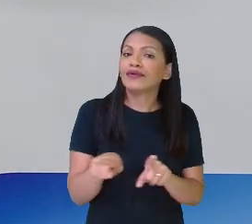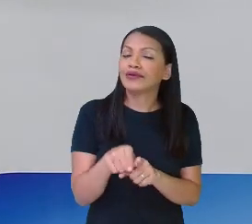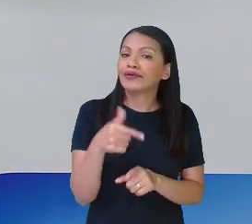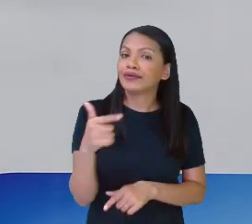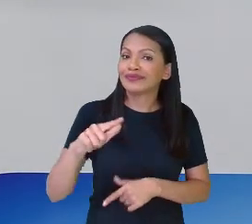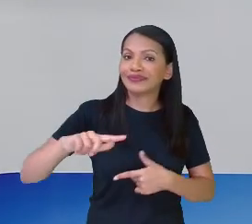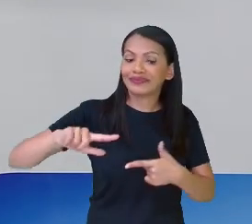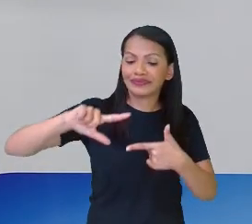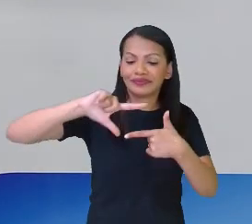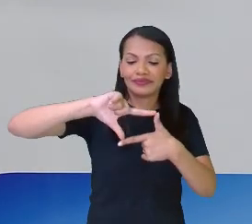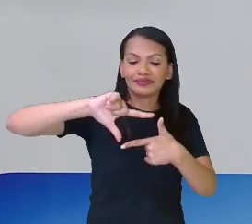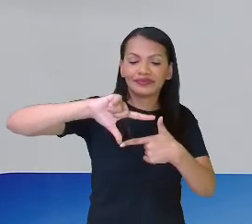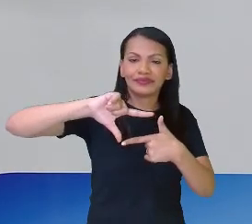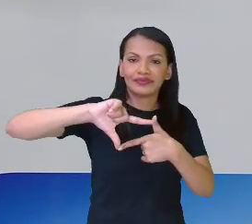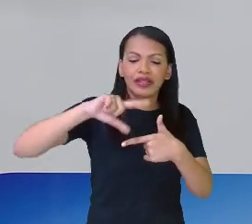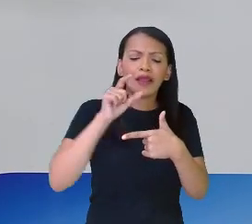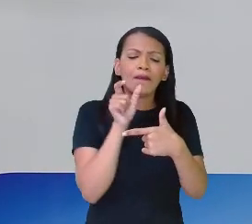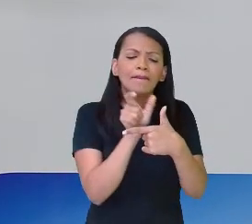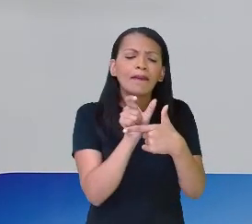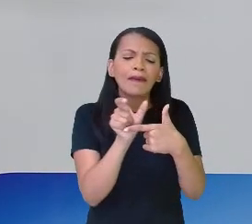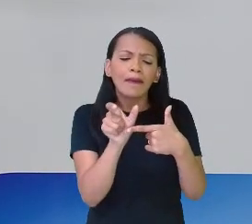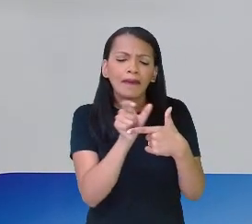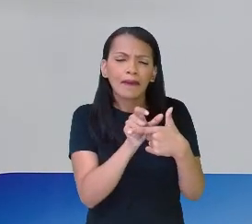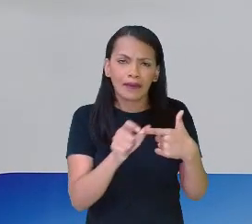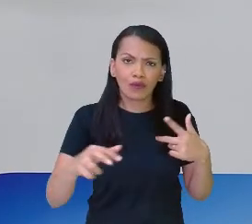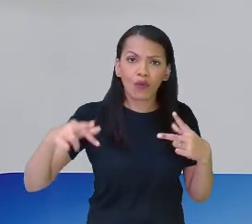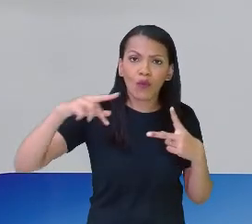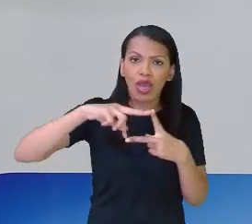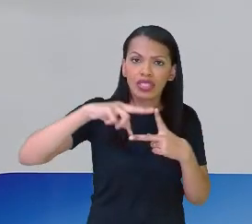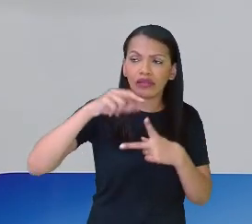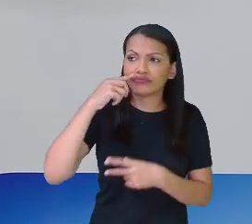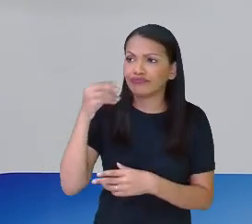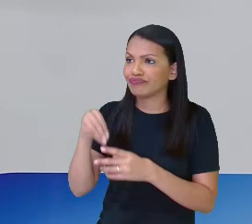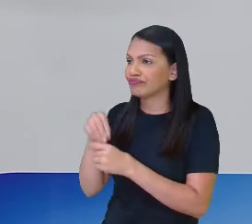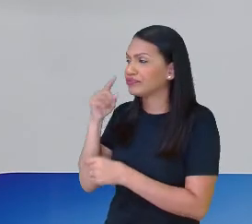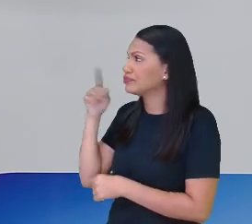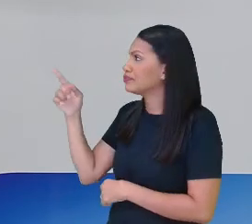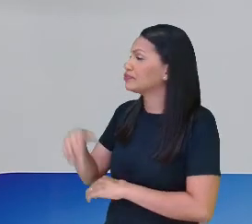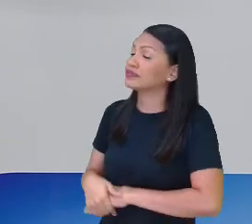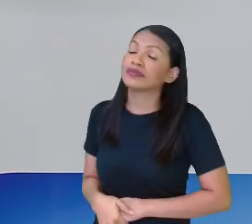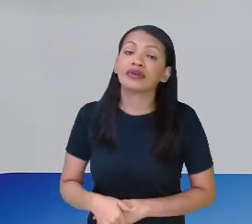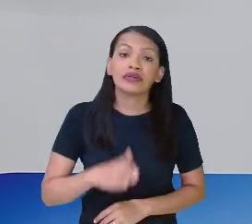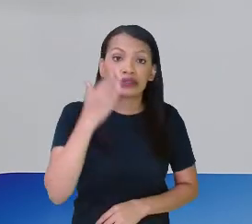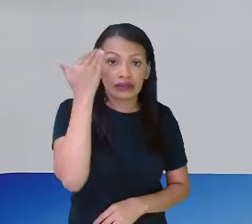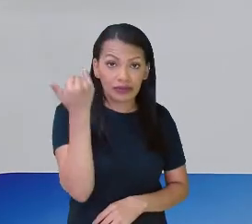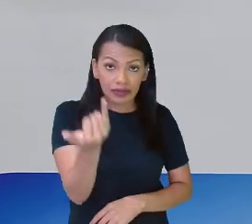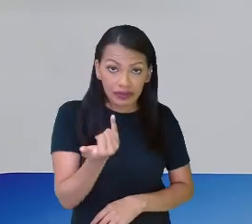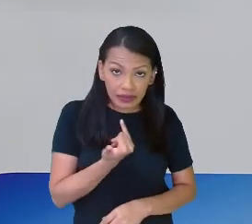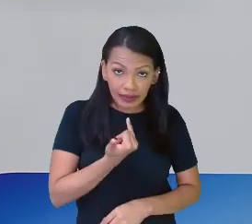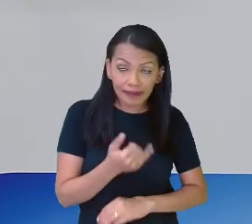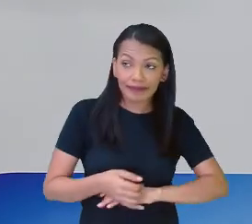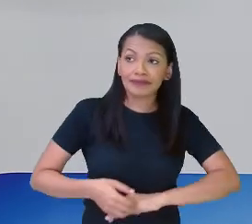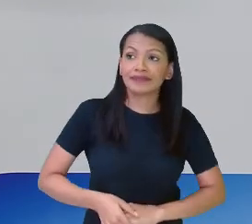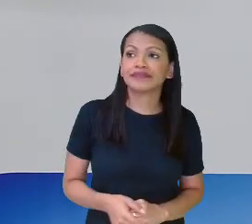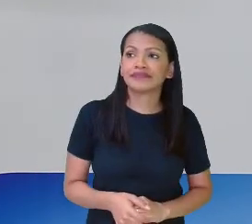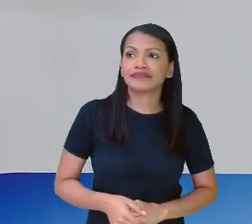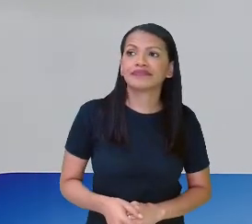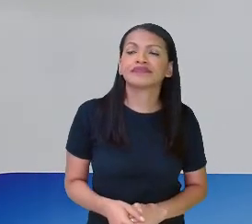retângulo, só que um pouquinho maior, não é? E aí? Será que vocês já sabem me dizer? Olha lá.